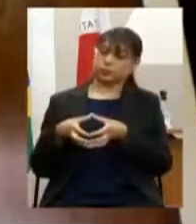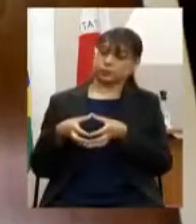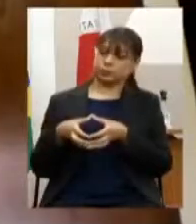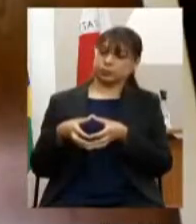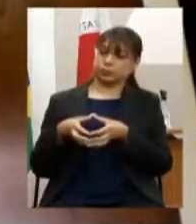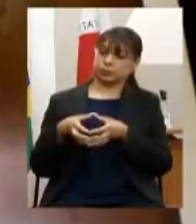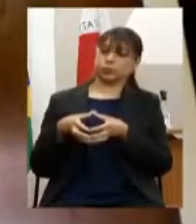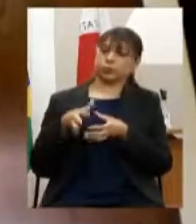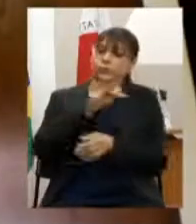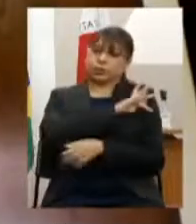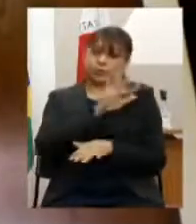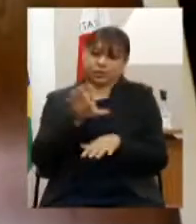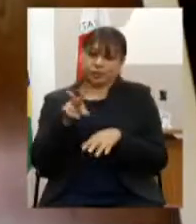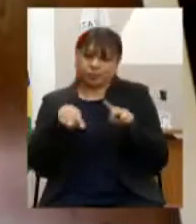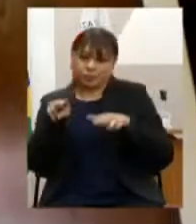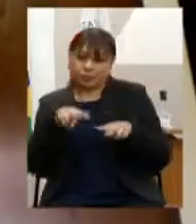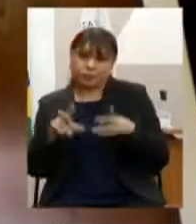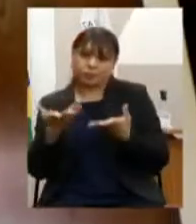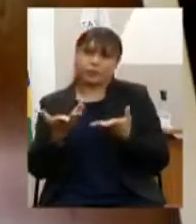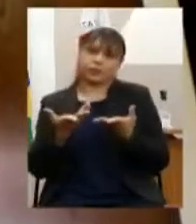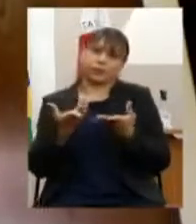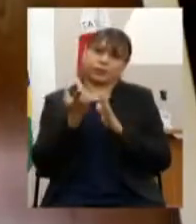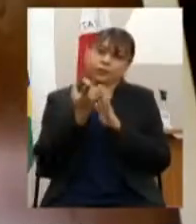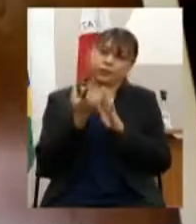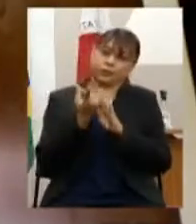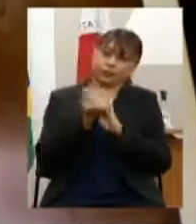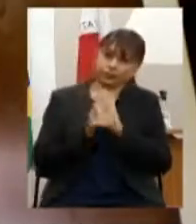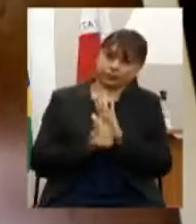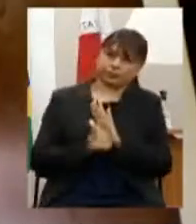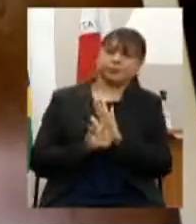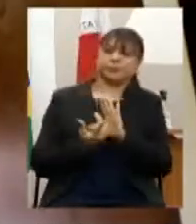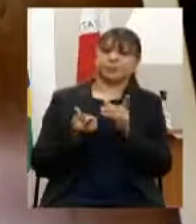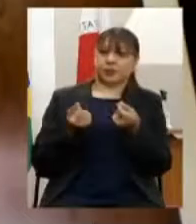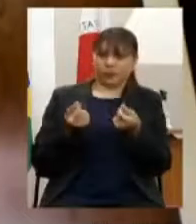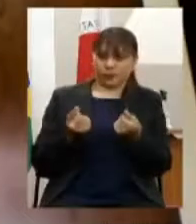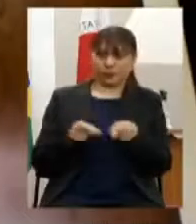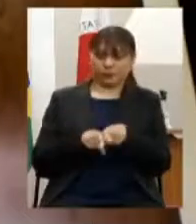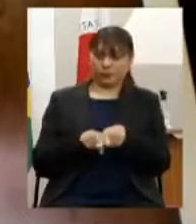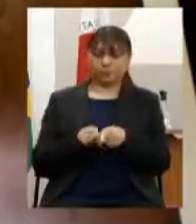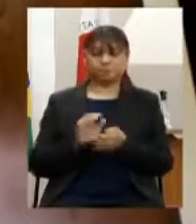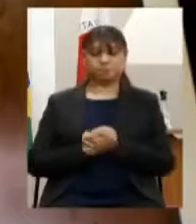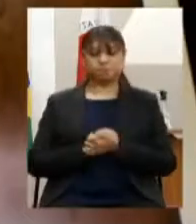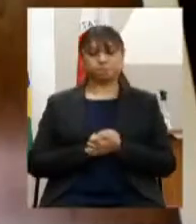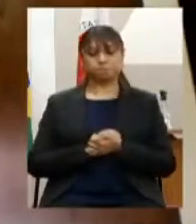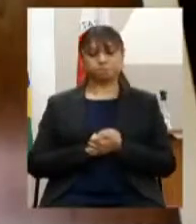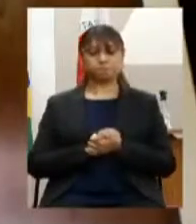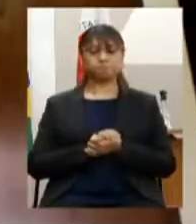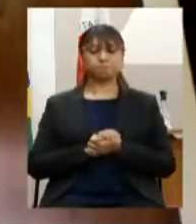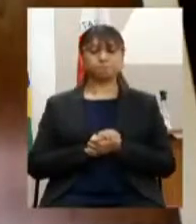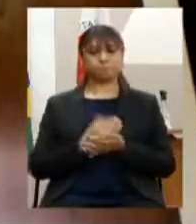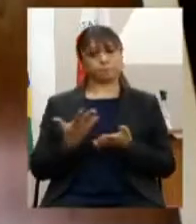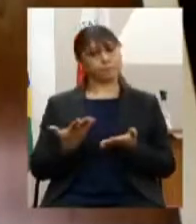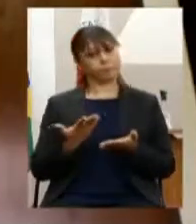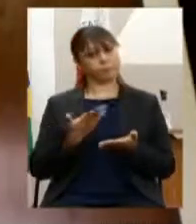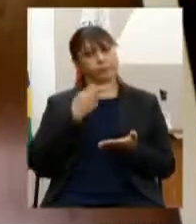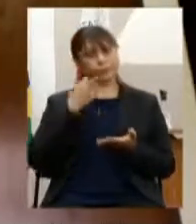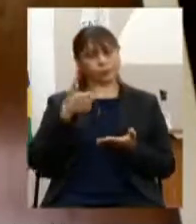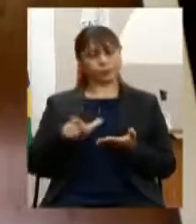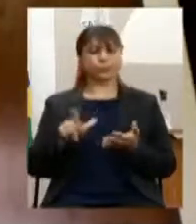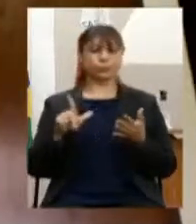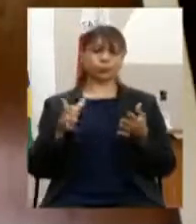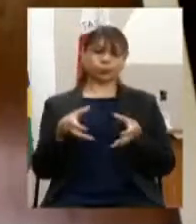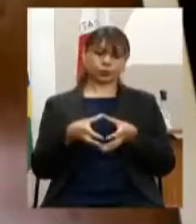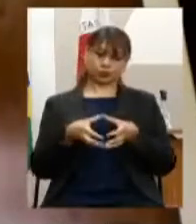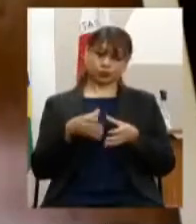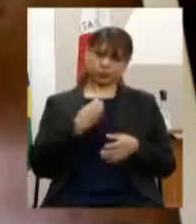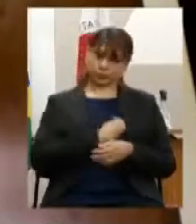e aos deputados quando da aprovação do orçamento ressaltamos que a assembleia né a comissão de participação